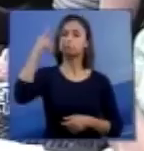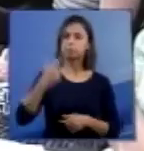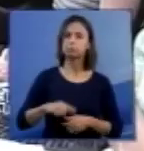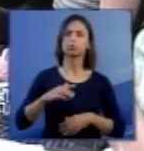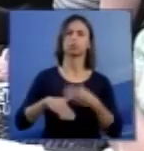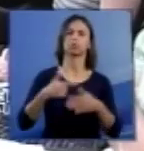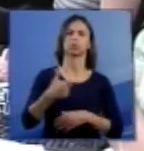Olhem o...